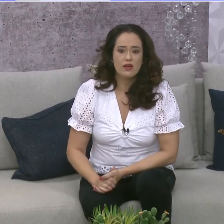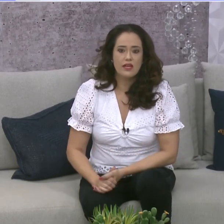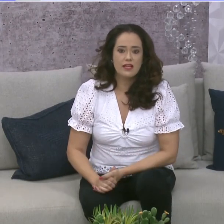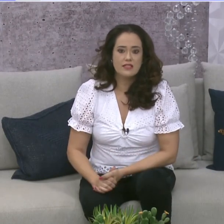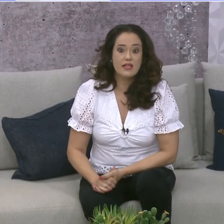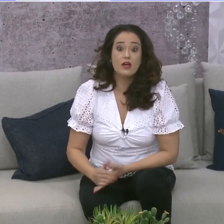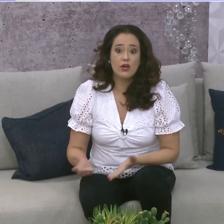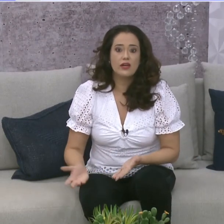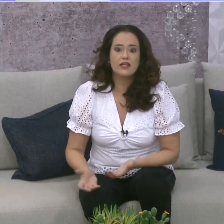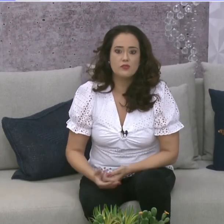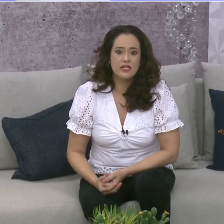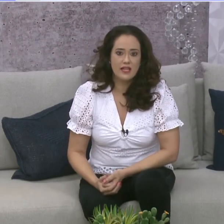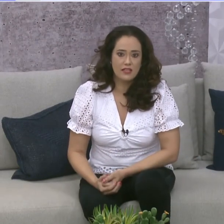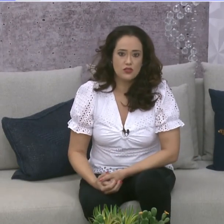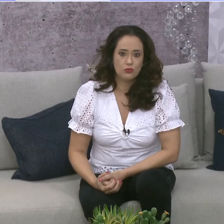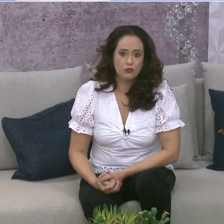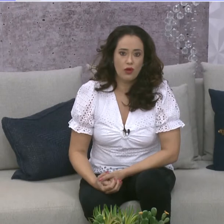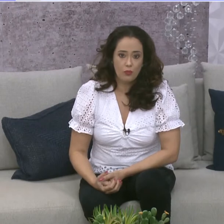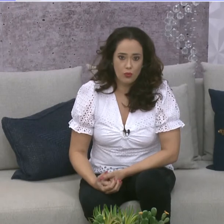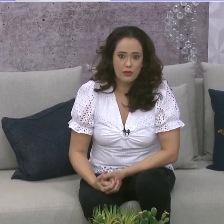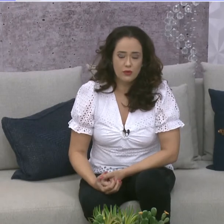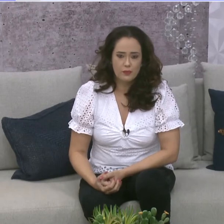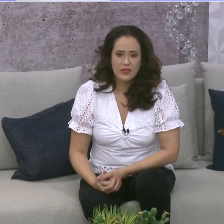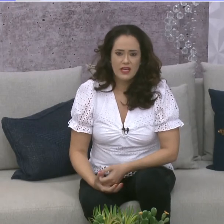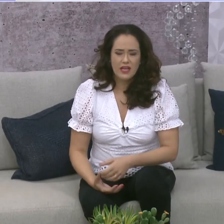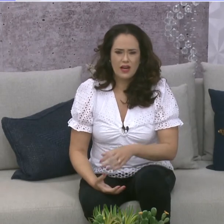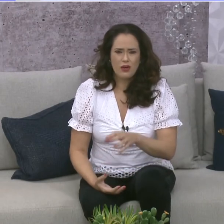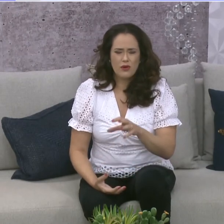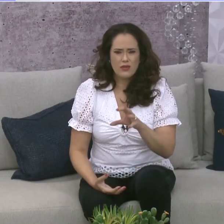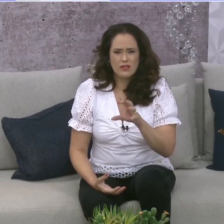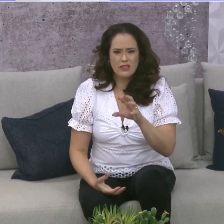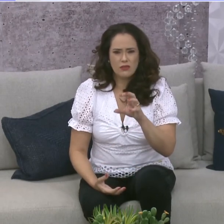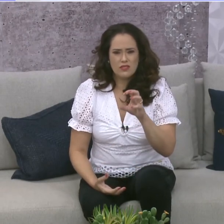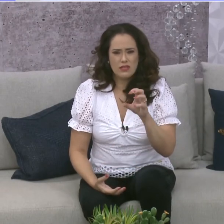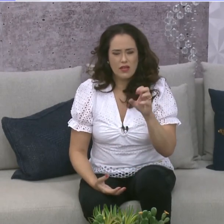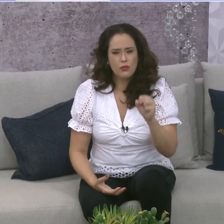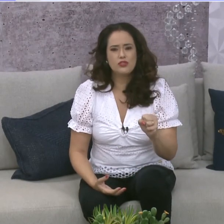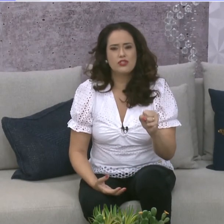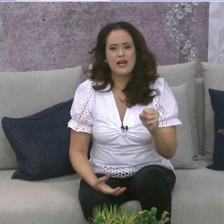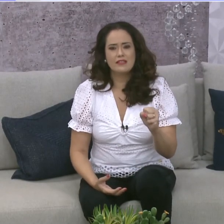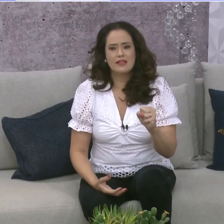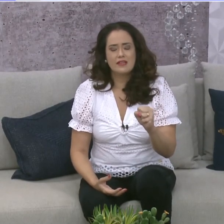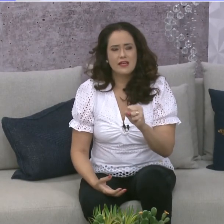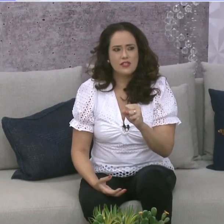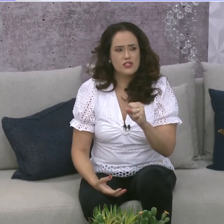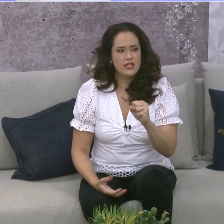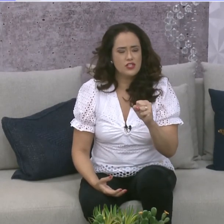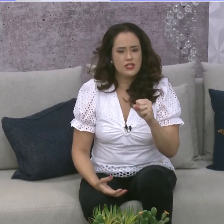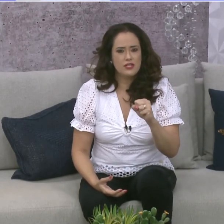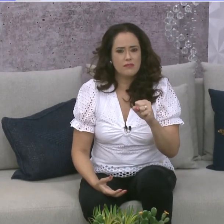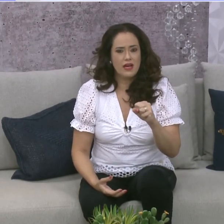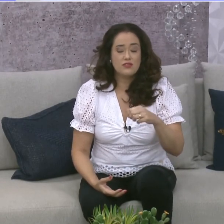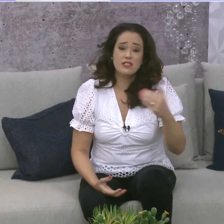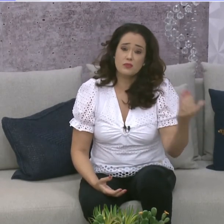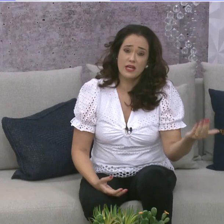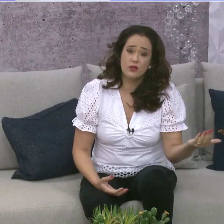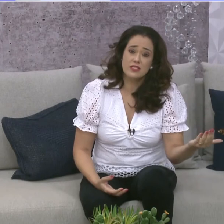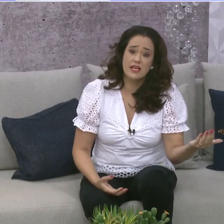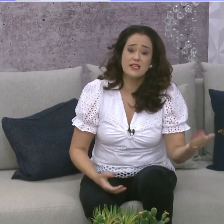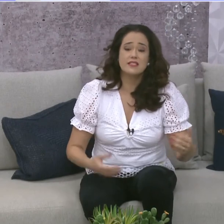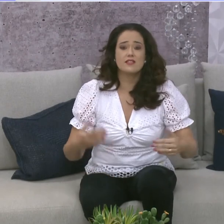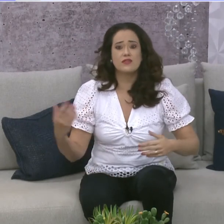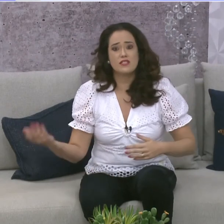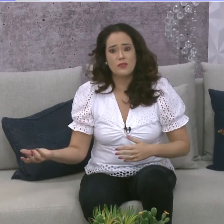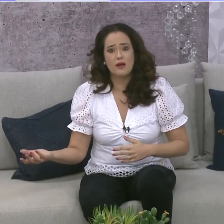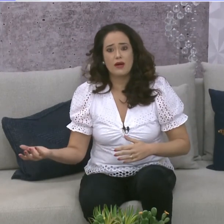como o seu, eles têm a maior credibilidade junto ao público. Agora, uma coisa que está acontecendo que é muito chata é de gente, às vezes pela